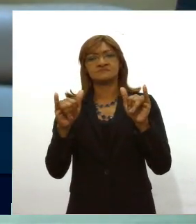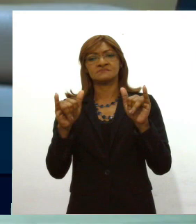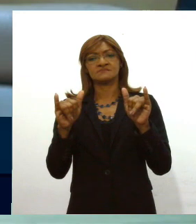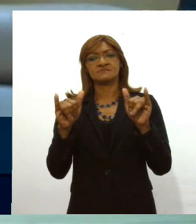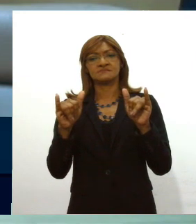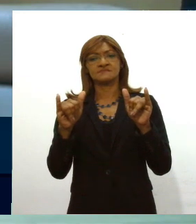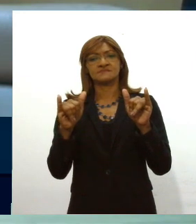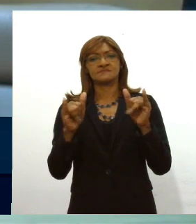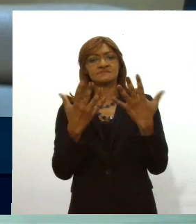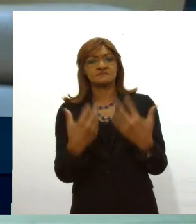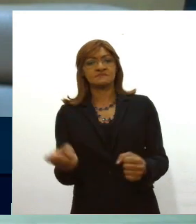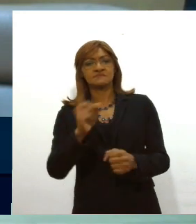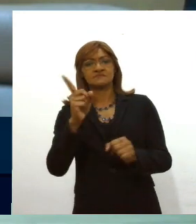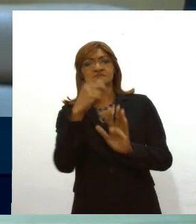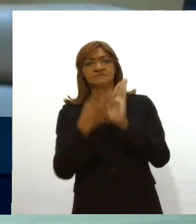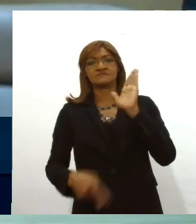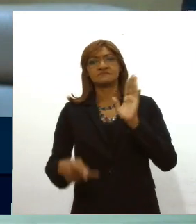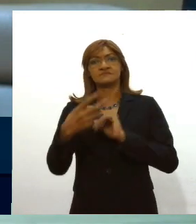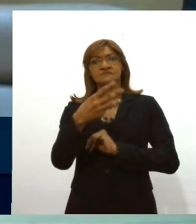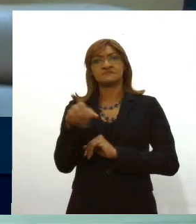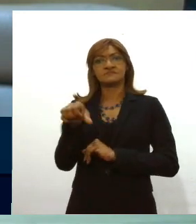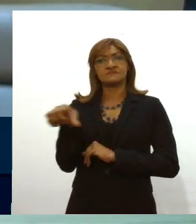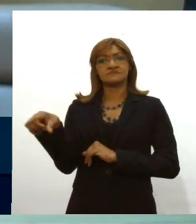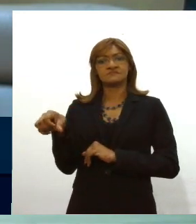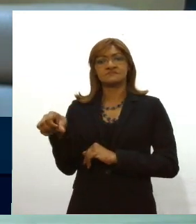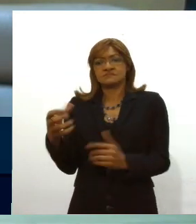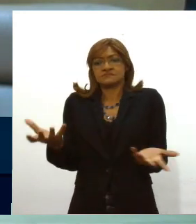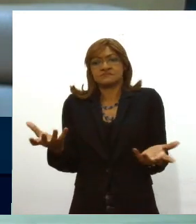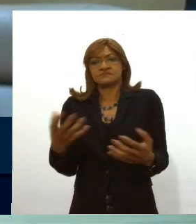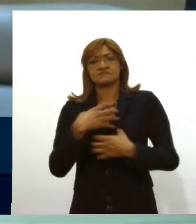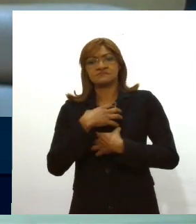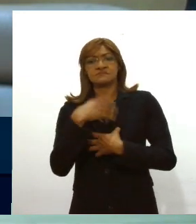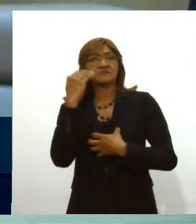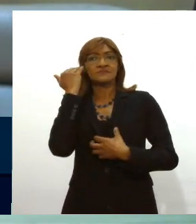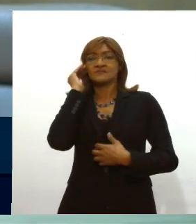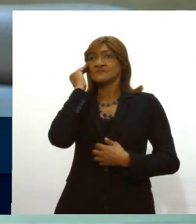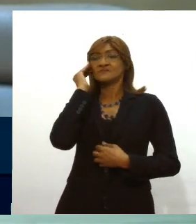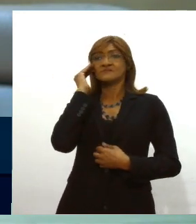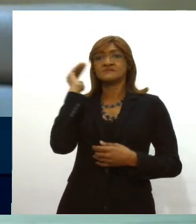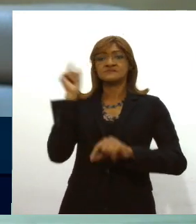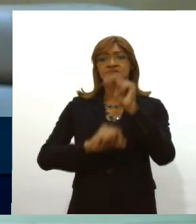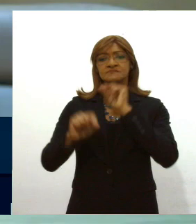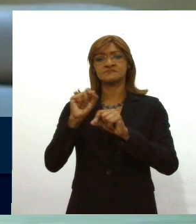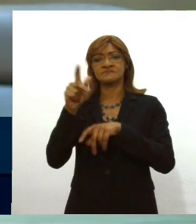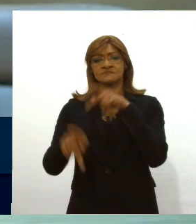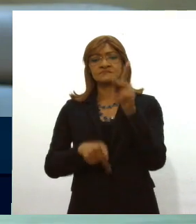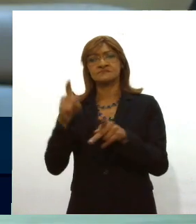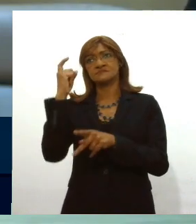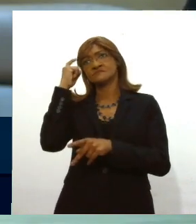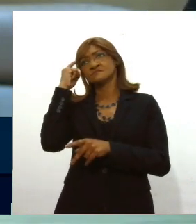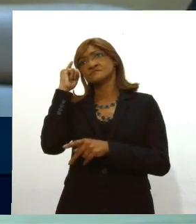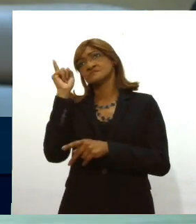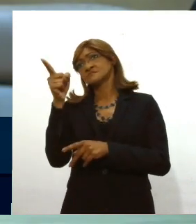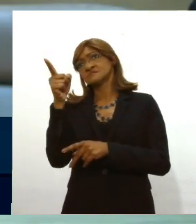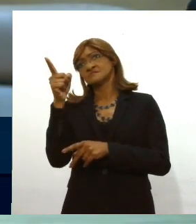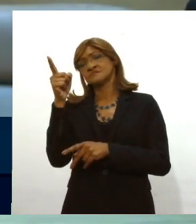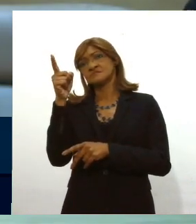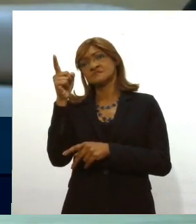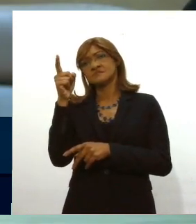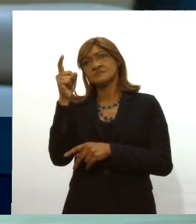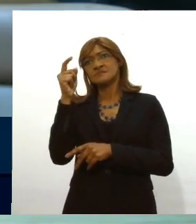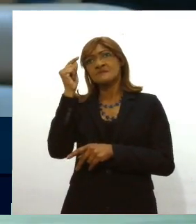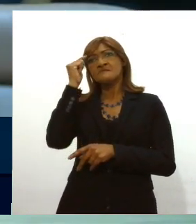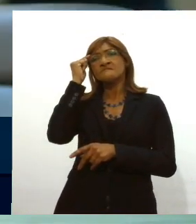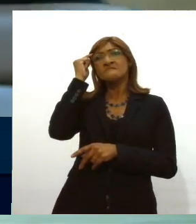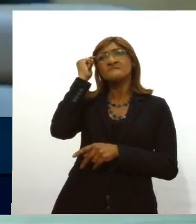contra esse PL 399. sinceramente, eu não entendo o que essas pessoas pensam. Será que vai pensar que a